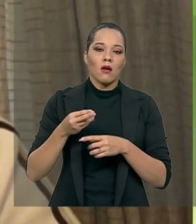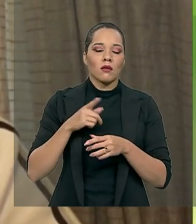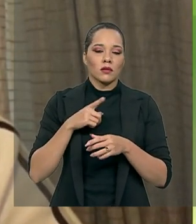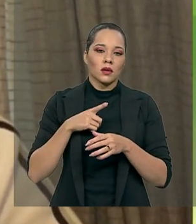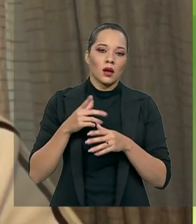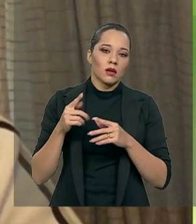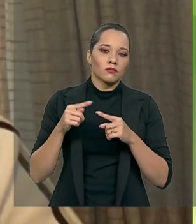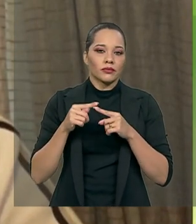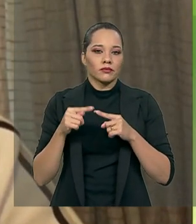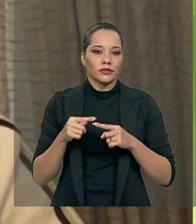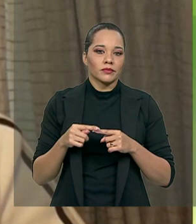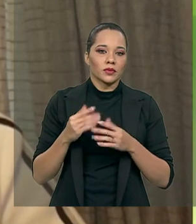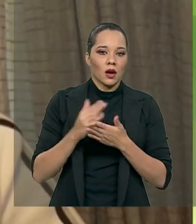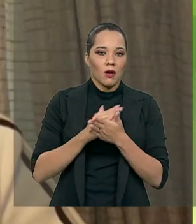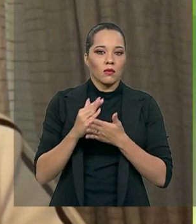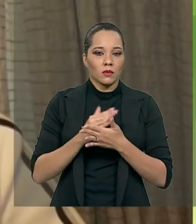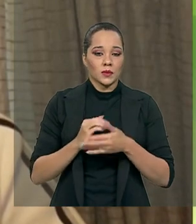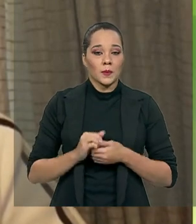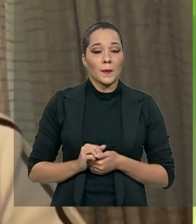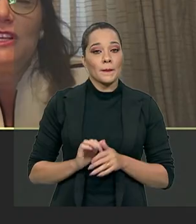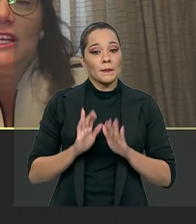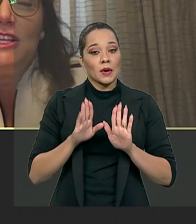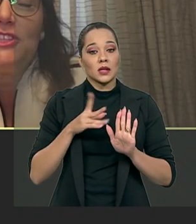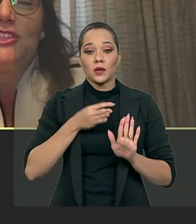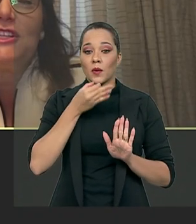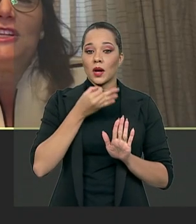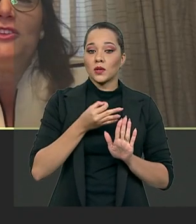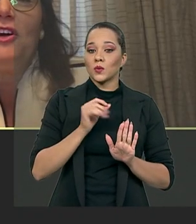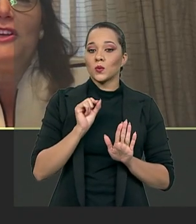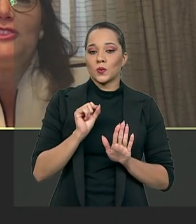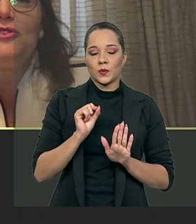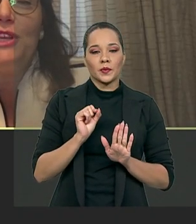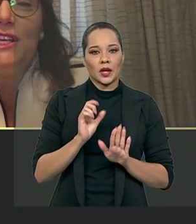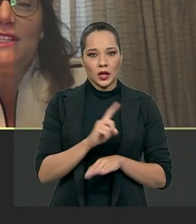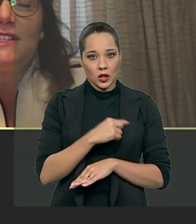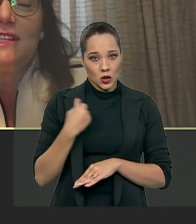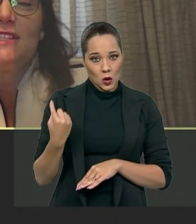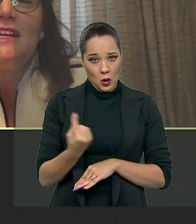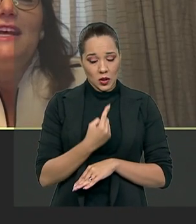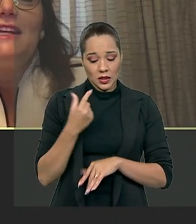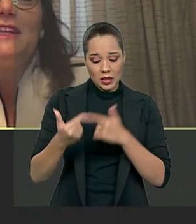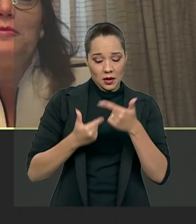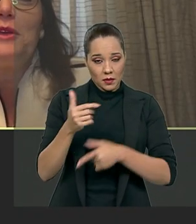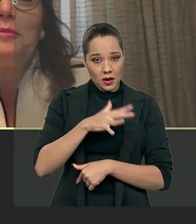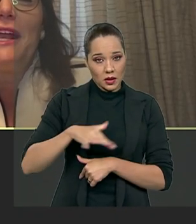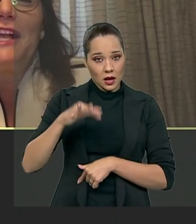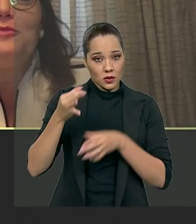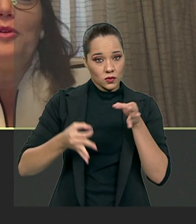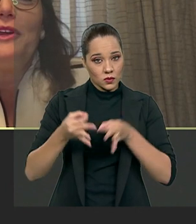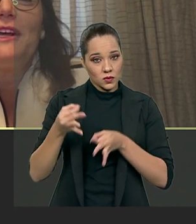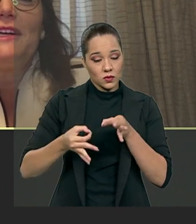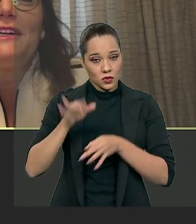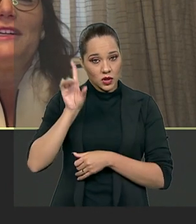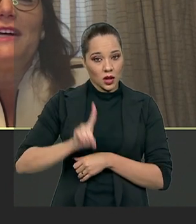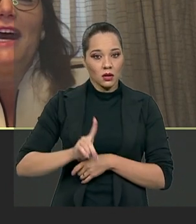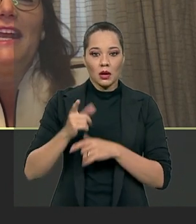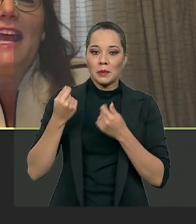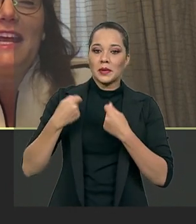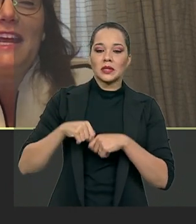em determinados pontos. Mas eu acho o seguinte, que nós, juristas, temos que parar de pôr